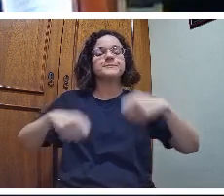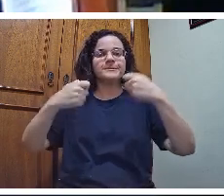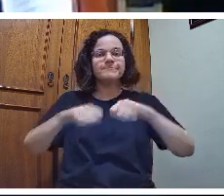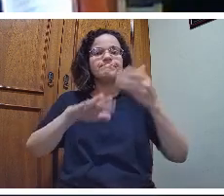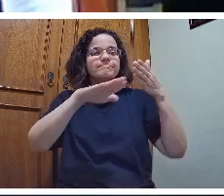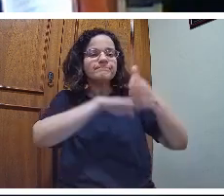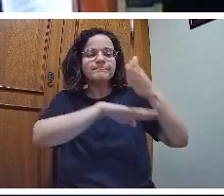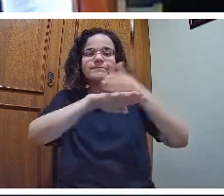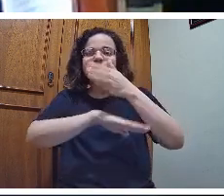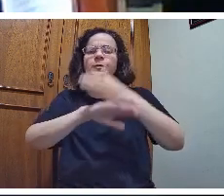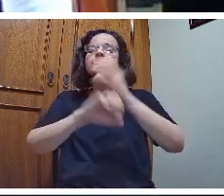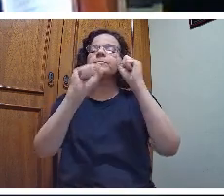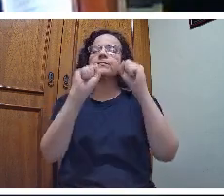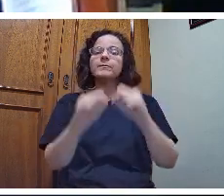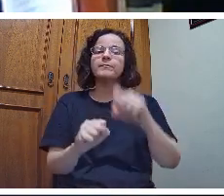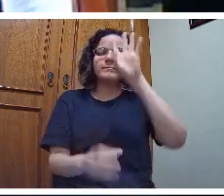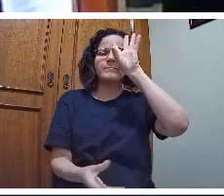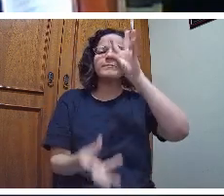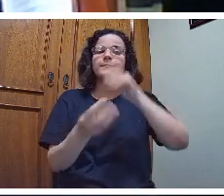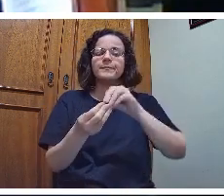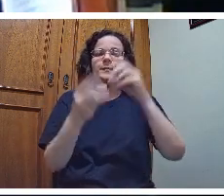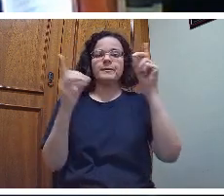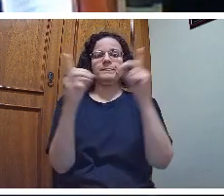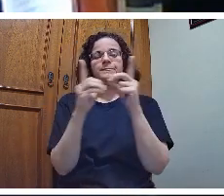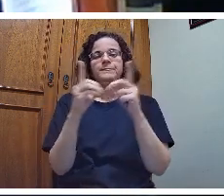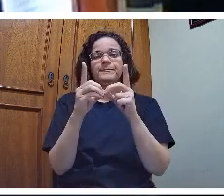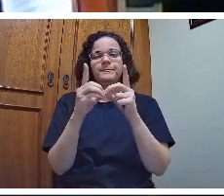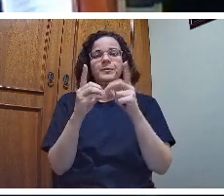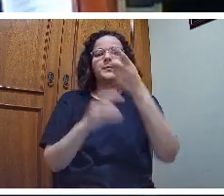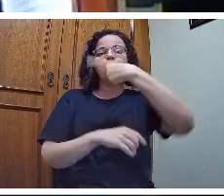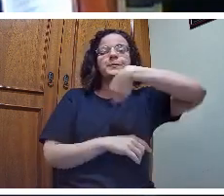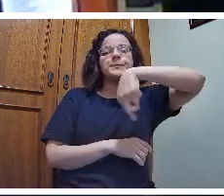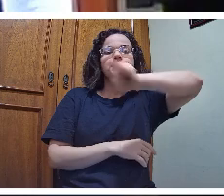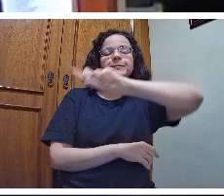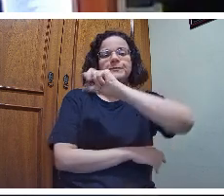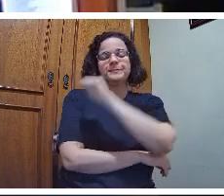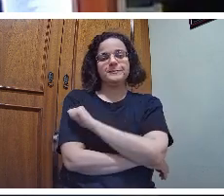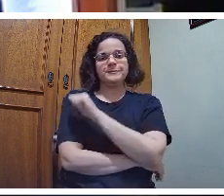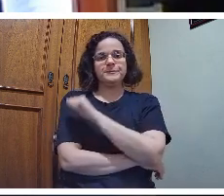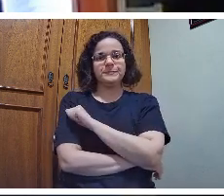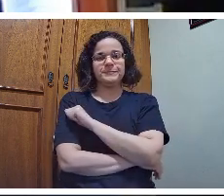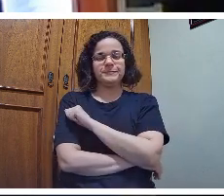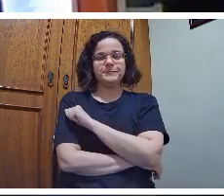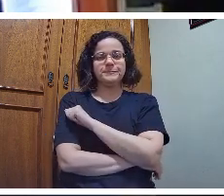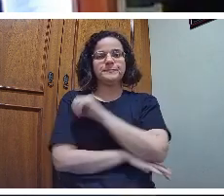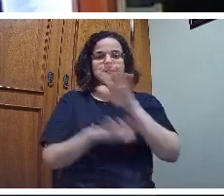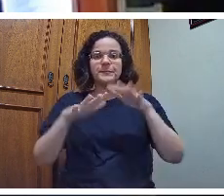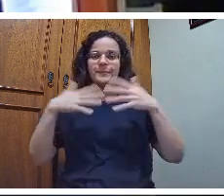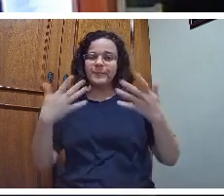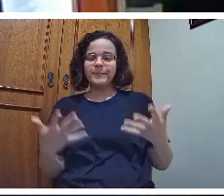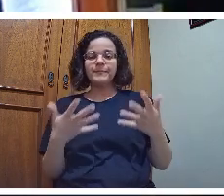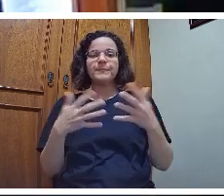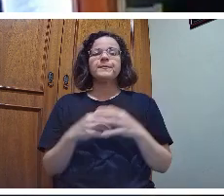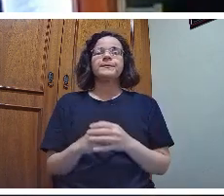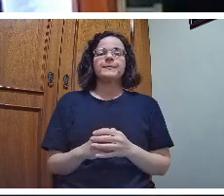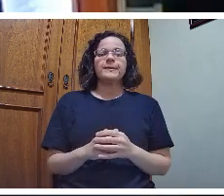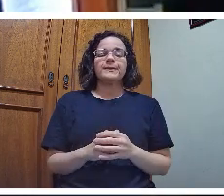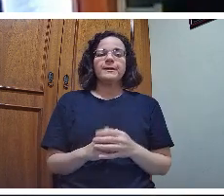-la viável, possível, compreensível, didática para os nossos alunos. Então,